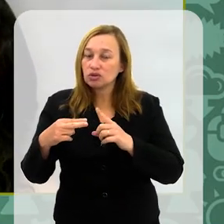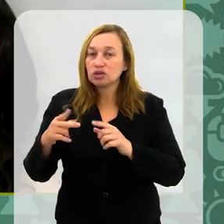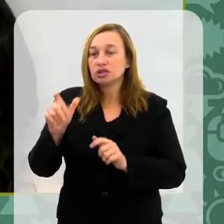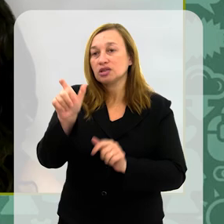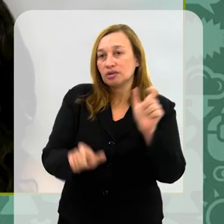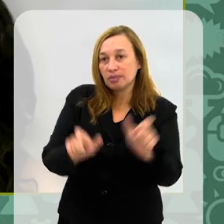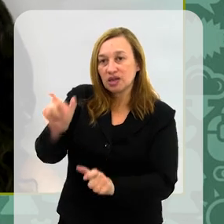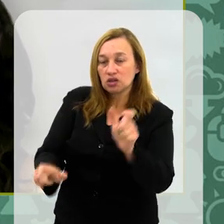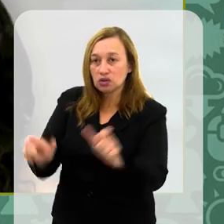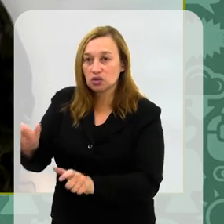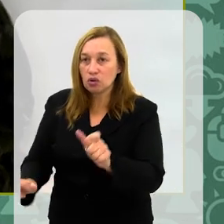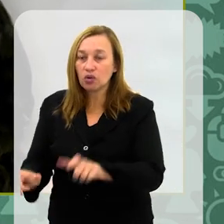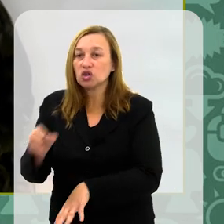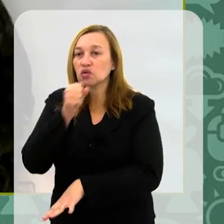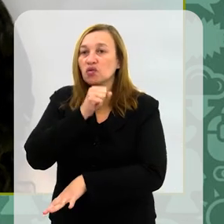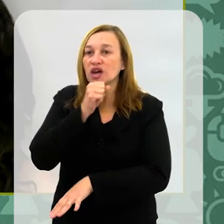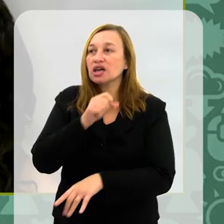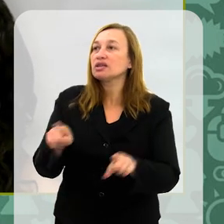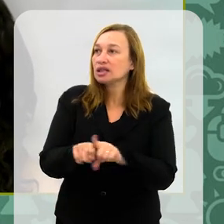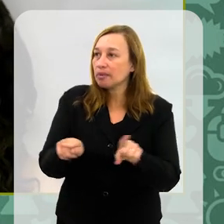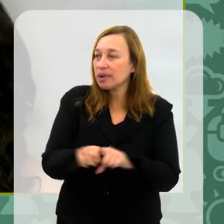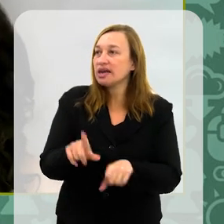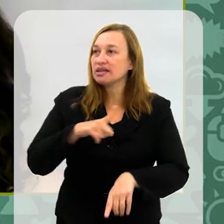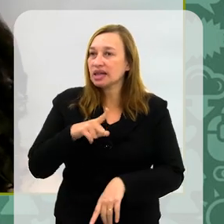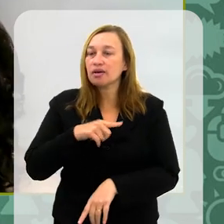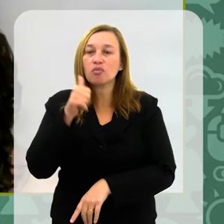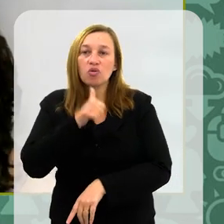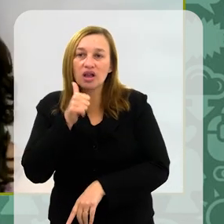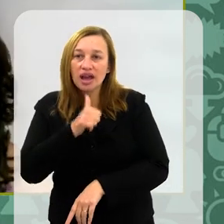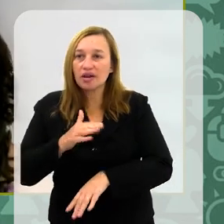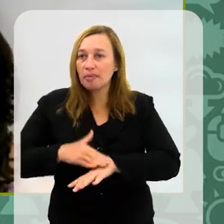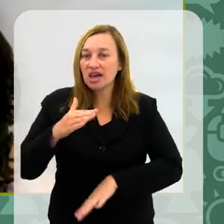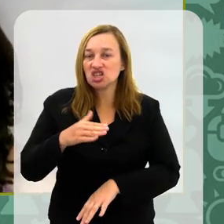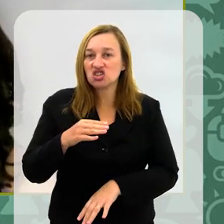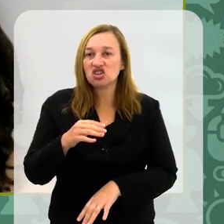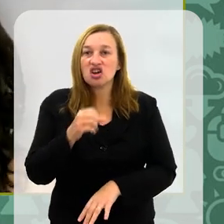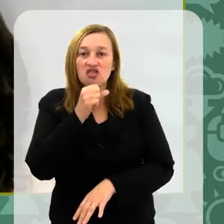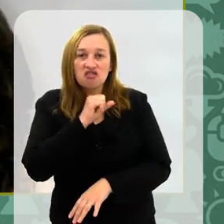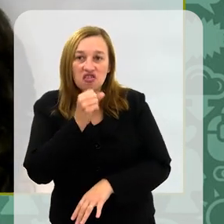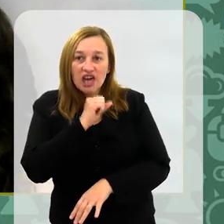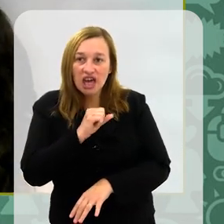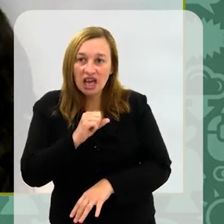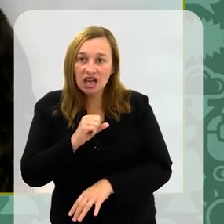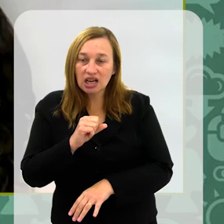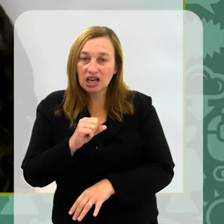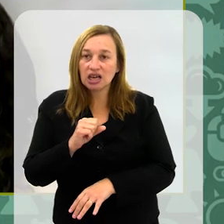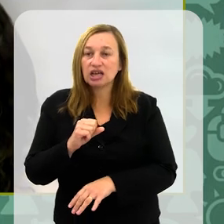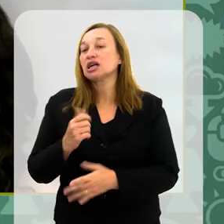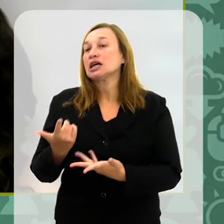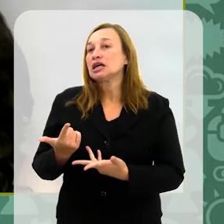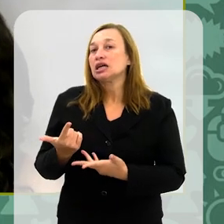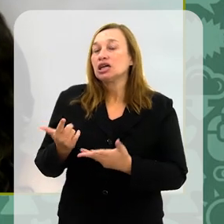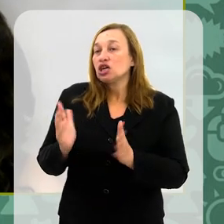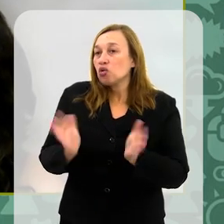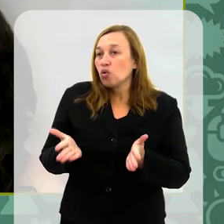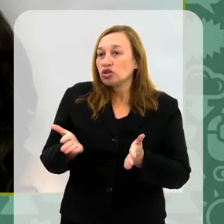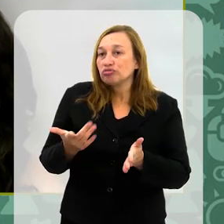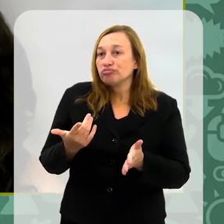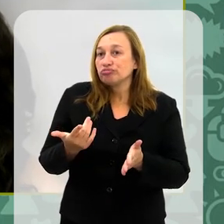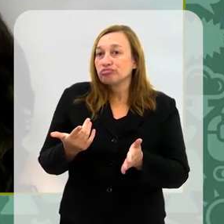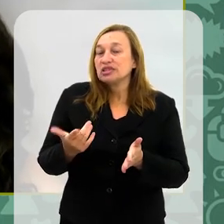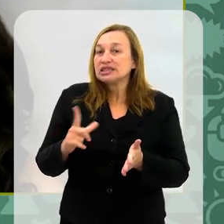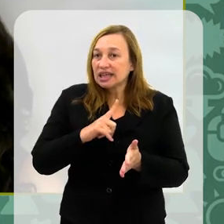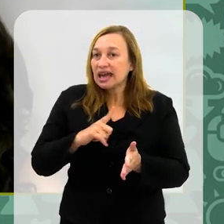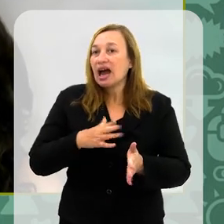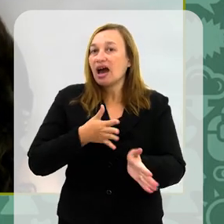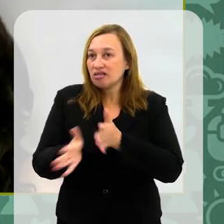Amazon. E eu tenho muitas leitoras mais velhas também, que dizem que não tinham acesso a livro quando eram mais jovens, eles estão tendo agora, graças ao